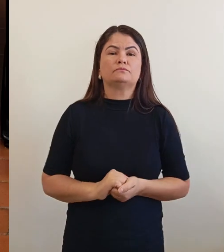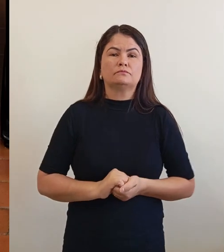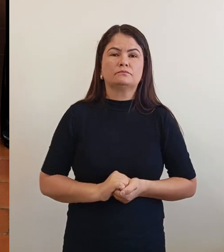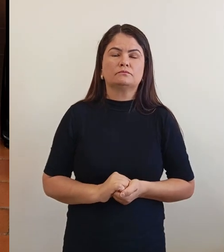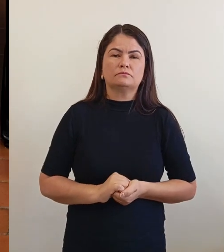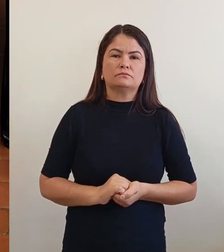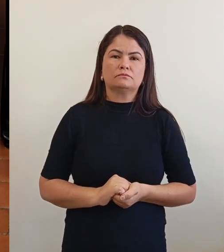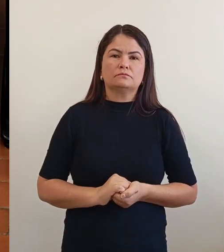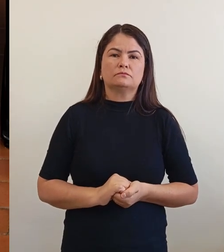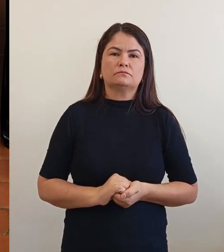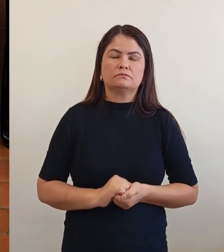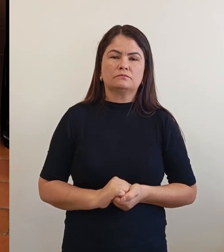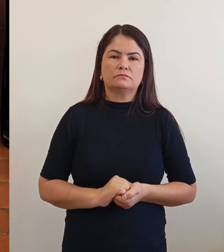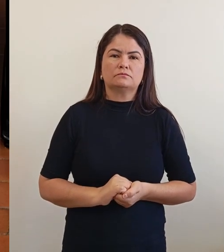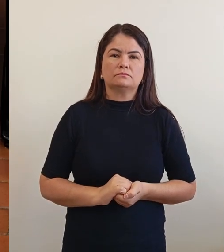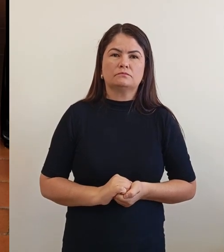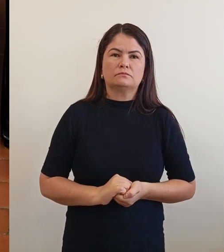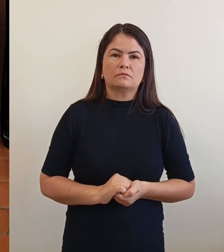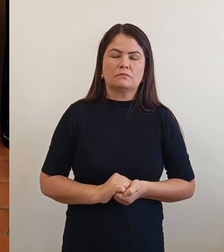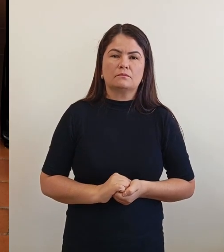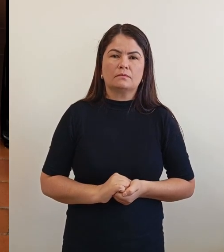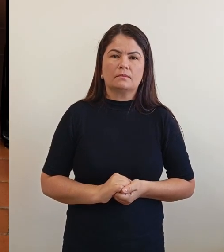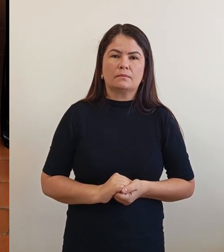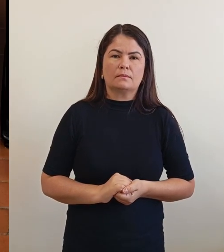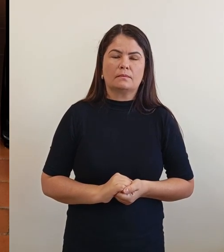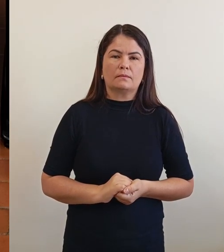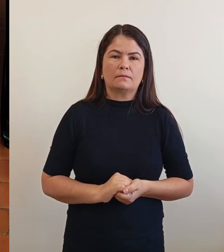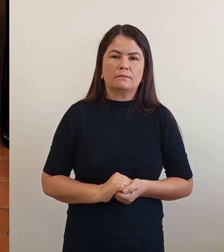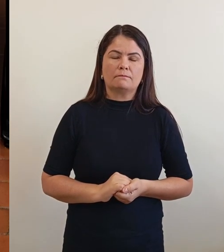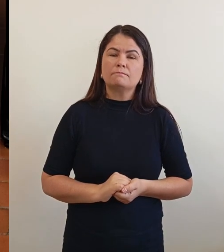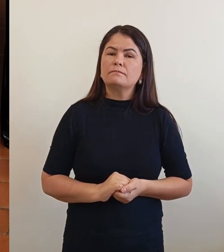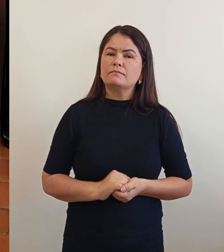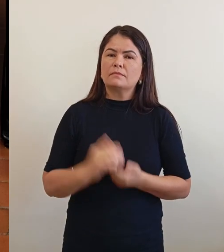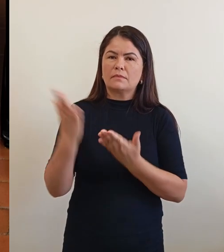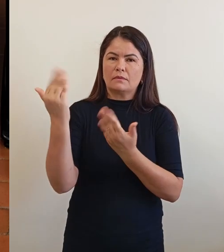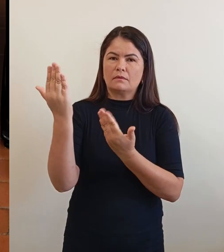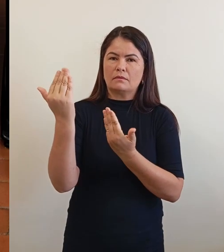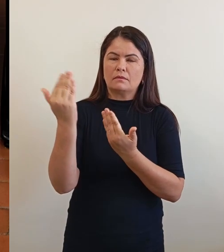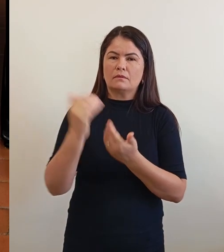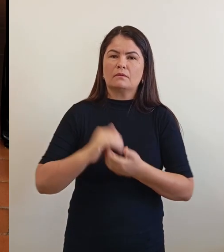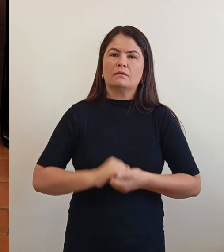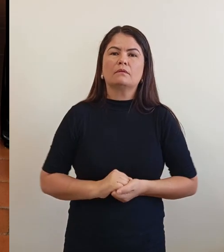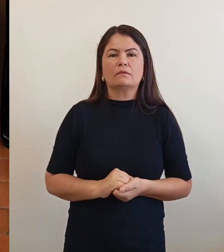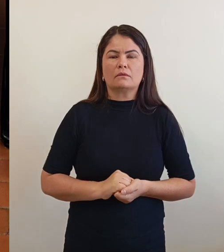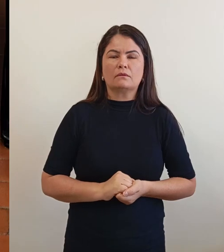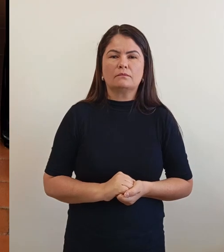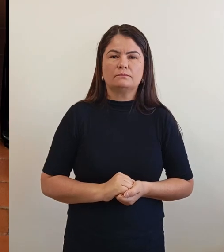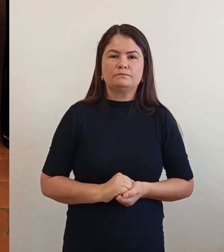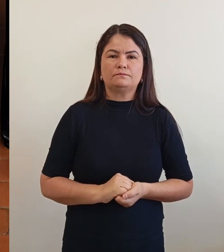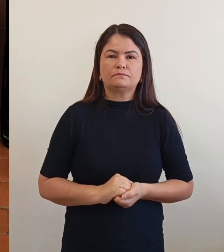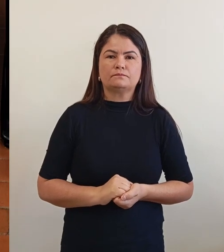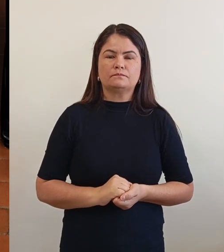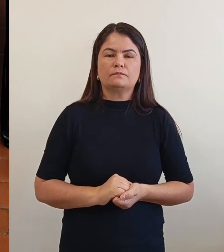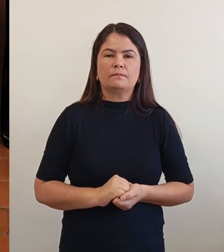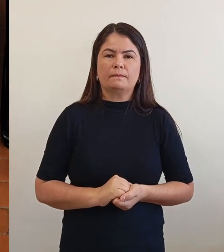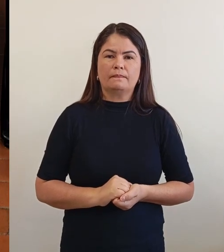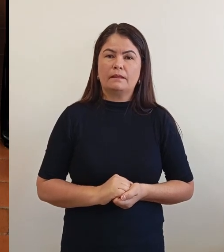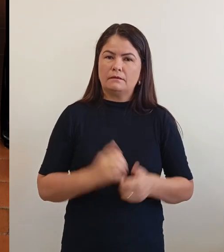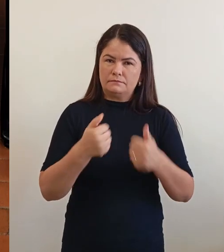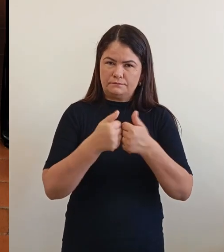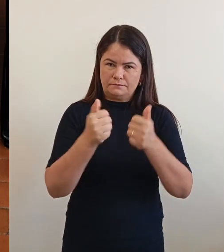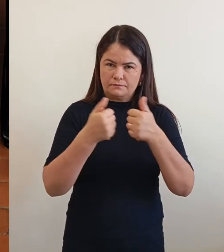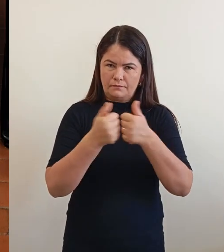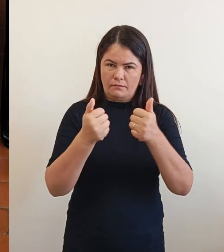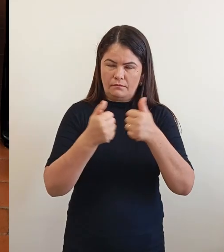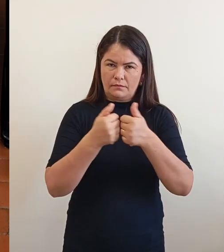Falando aqui, é do jovem. Então, sobre o transporte,